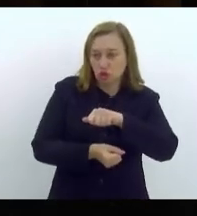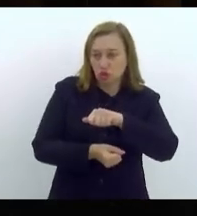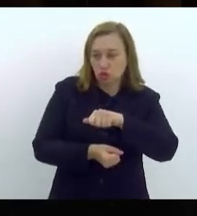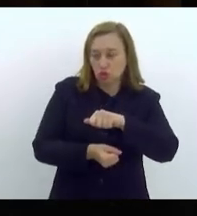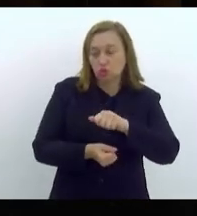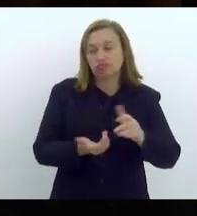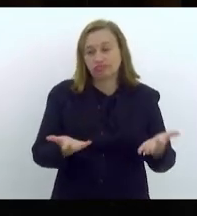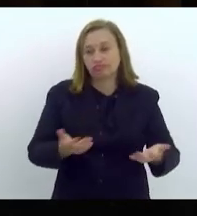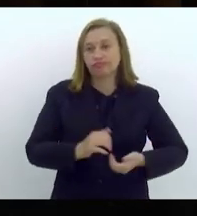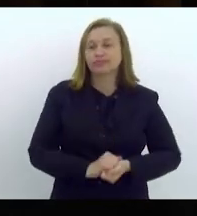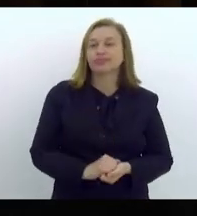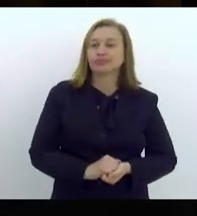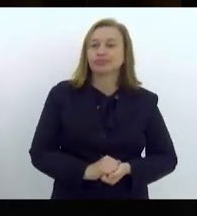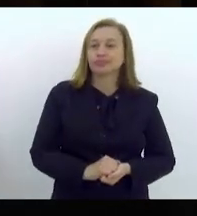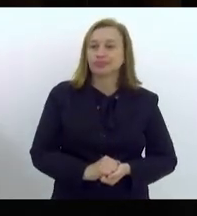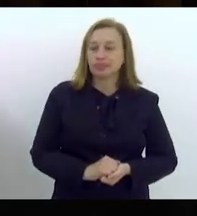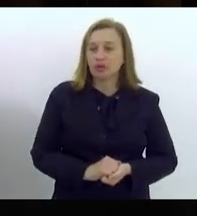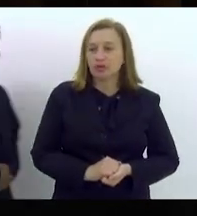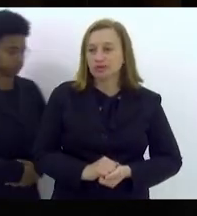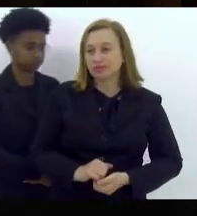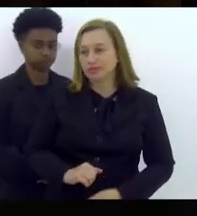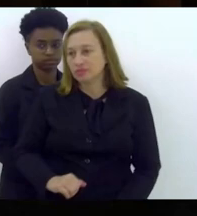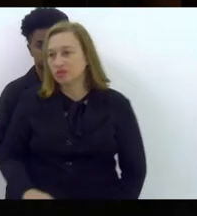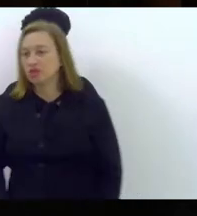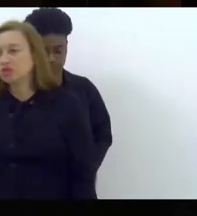estatal. Dois,